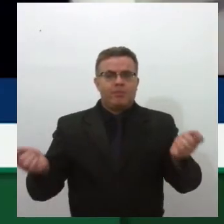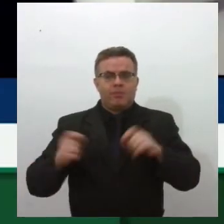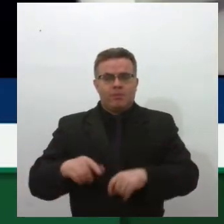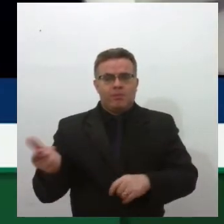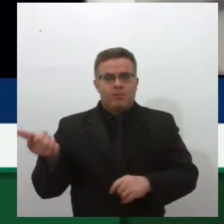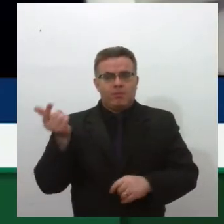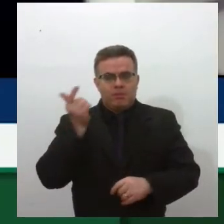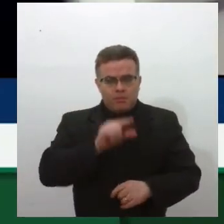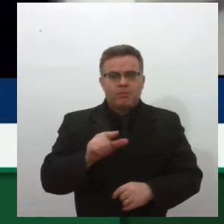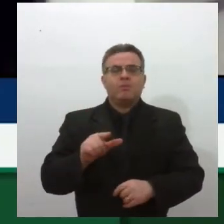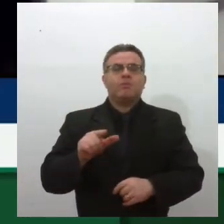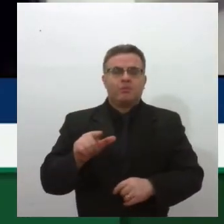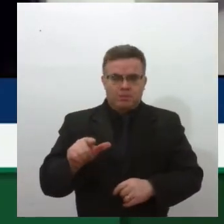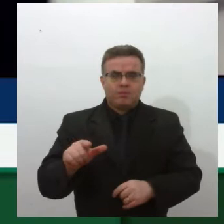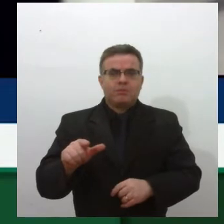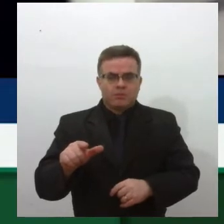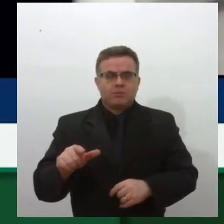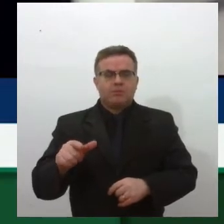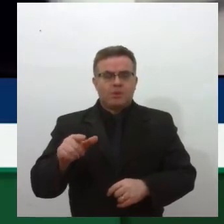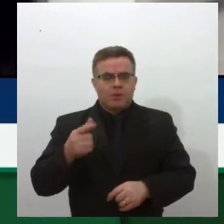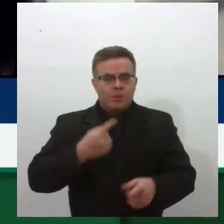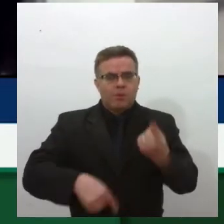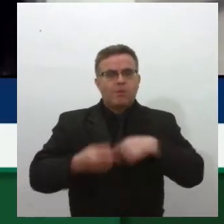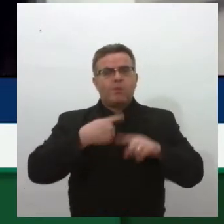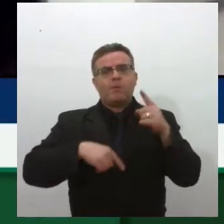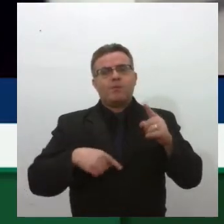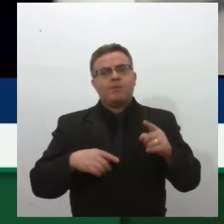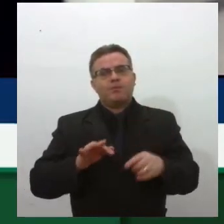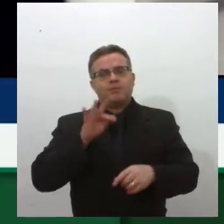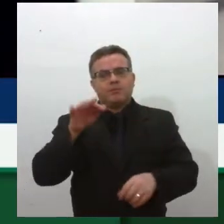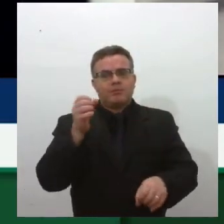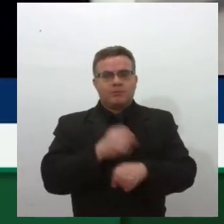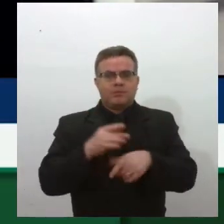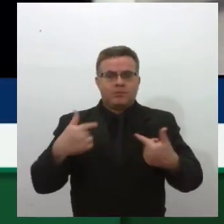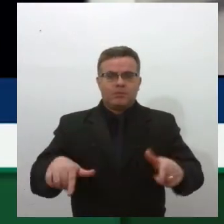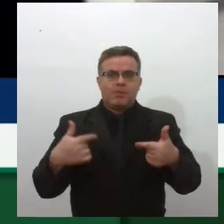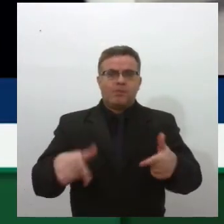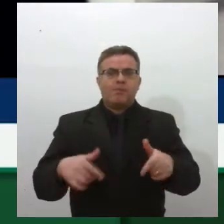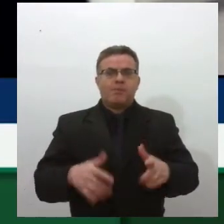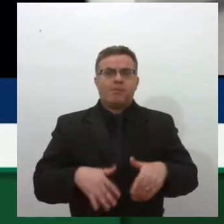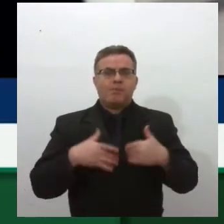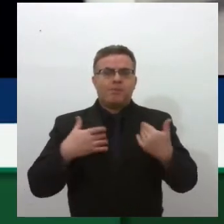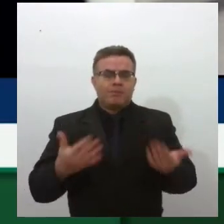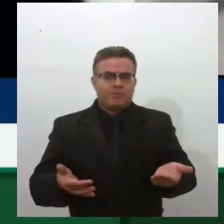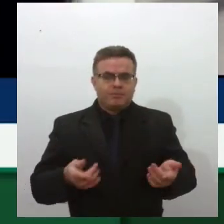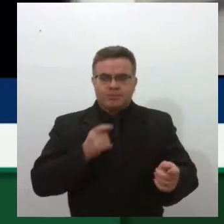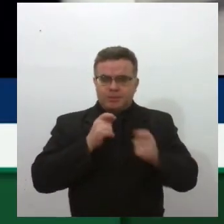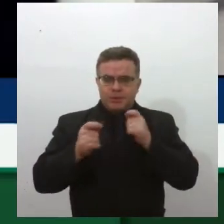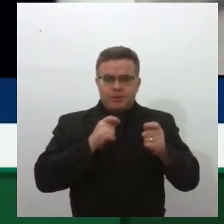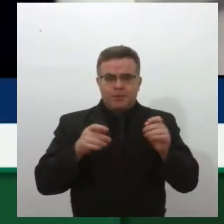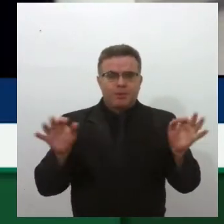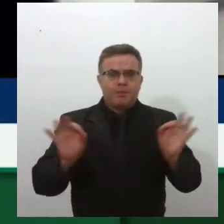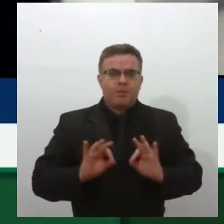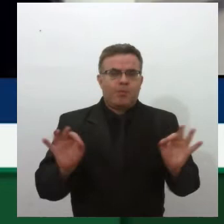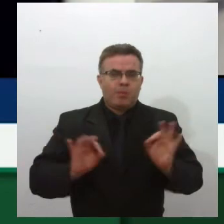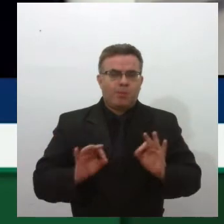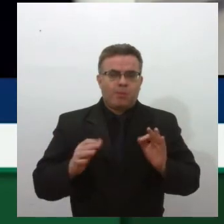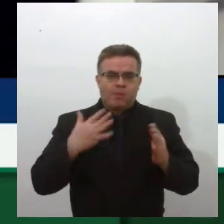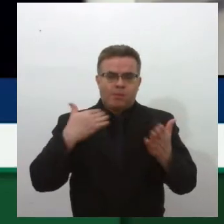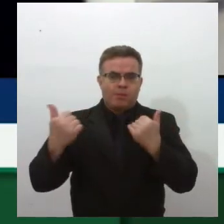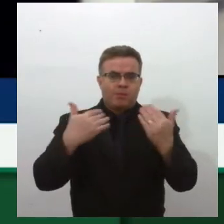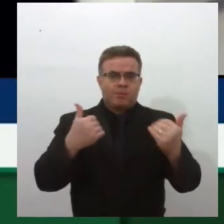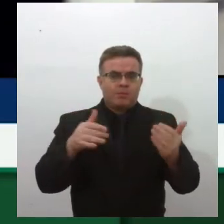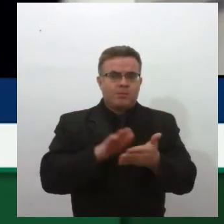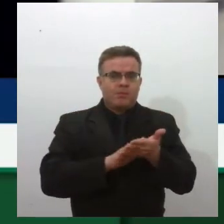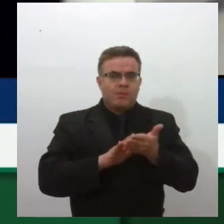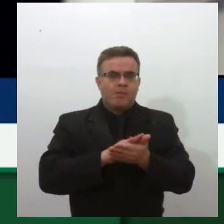poder ajudar minha família, conseguir um emprego. Não consigo sequer uma entrevista. Não fui chamada para entrevista